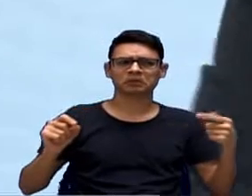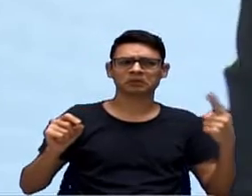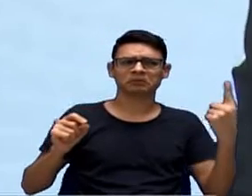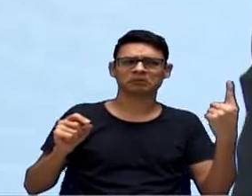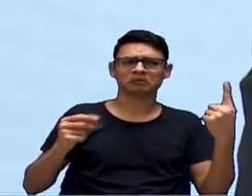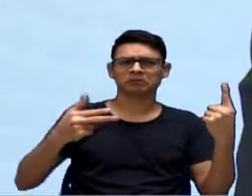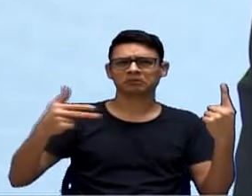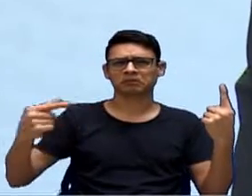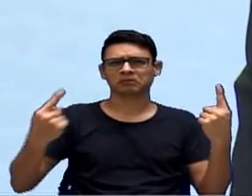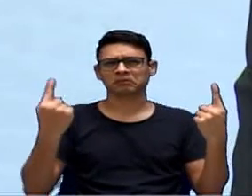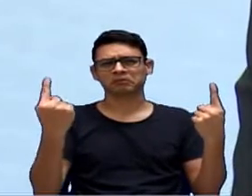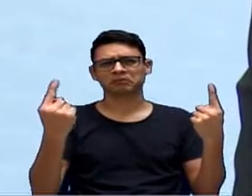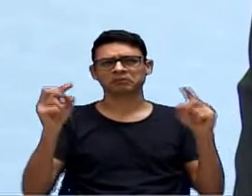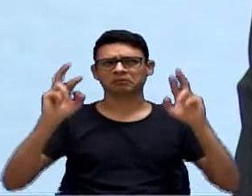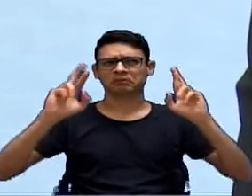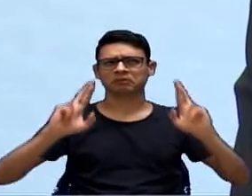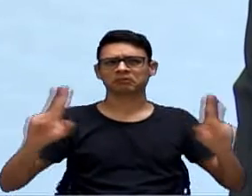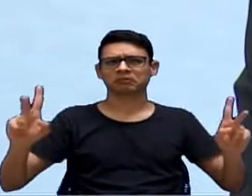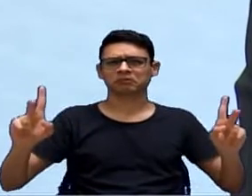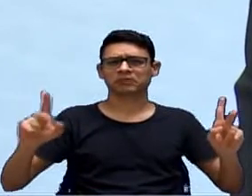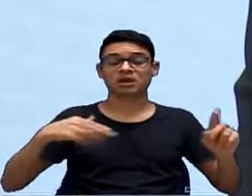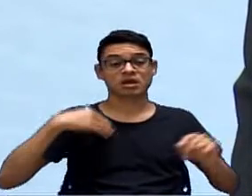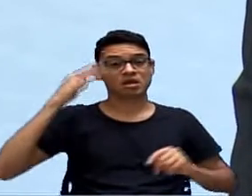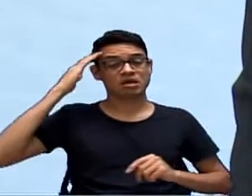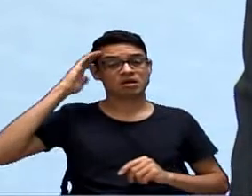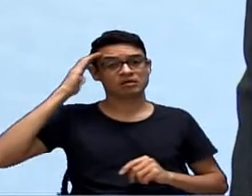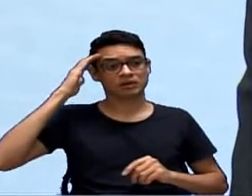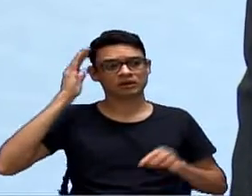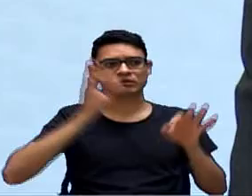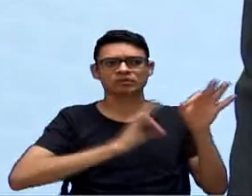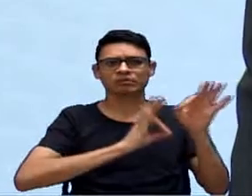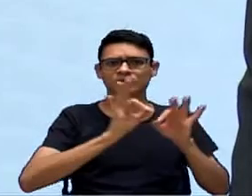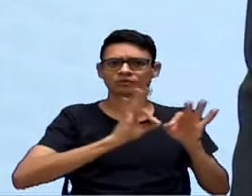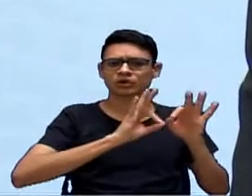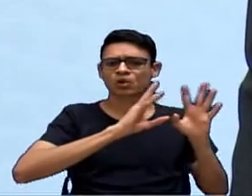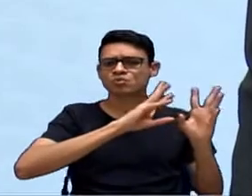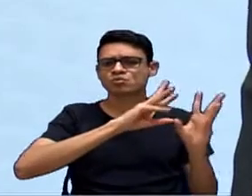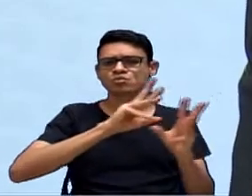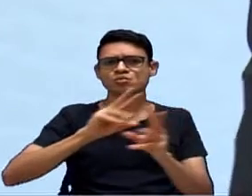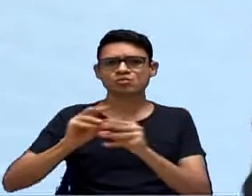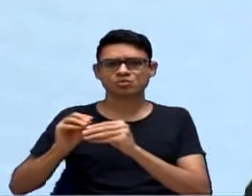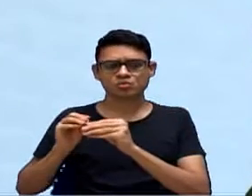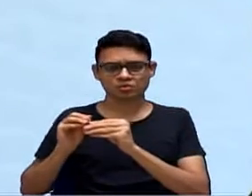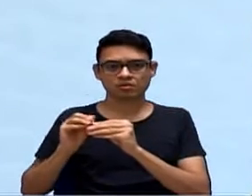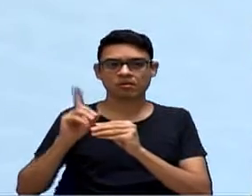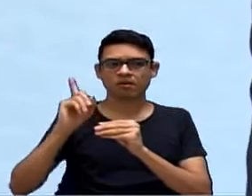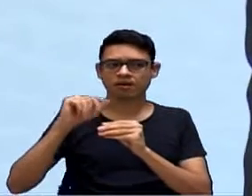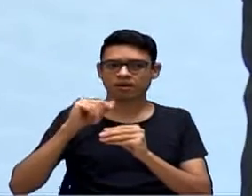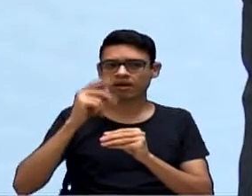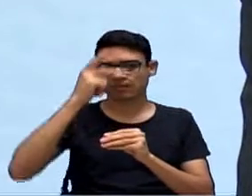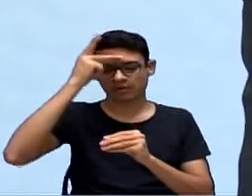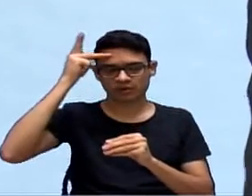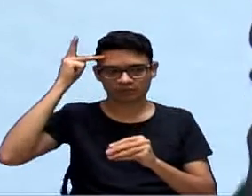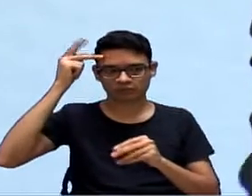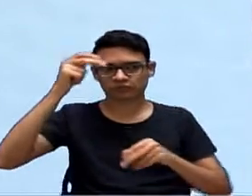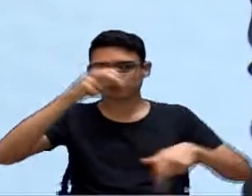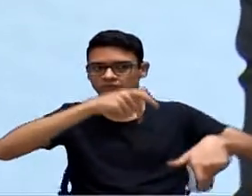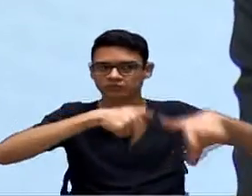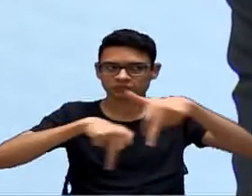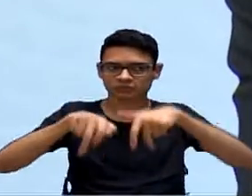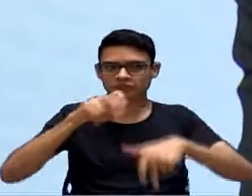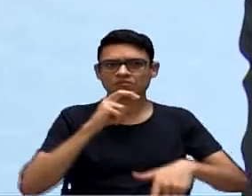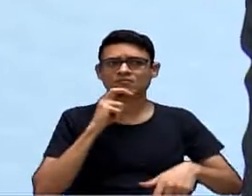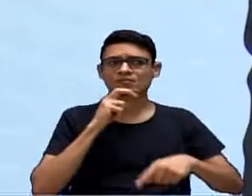coisa. Eu tenho entendimento, vereador, que projetos são todos que têm que defender a população. Não tem projeto que